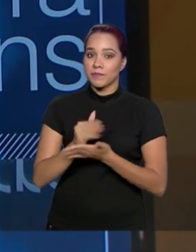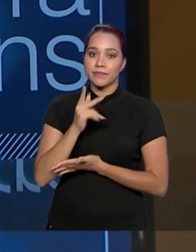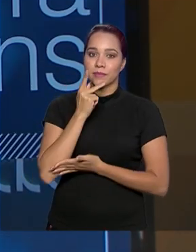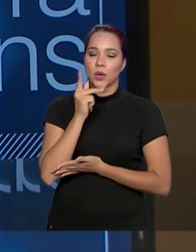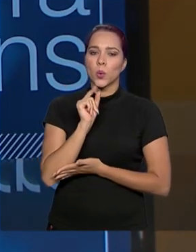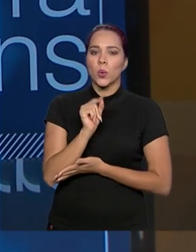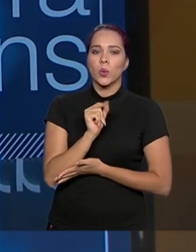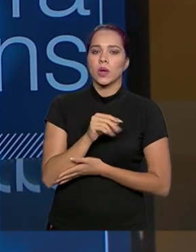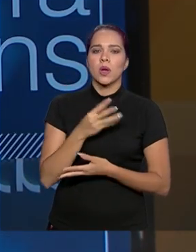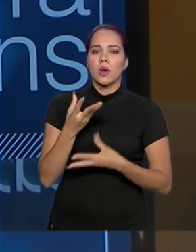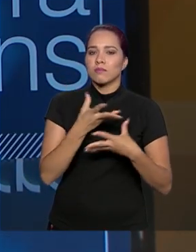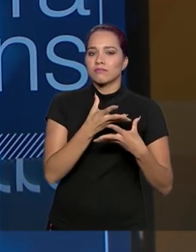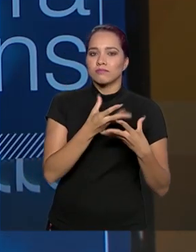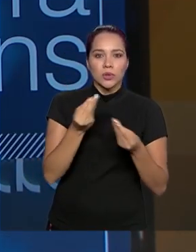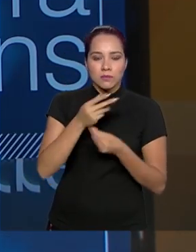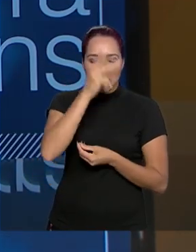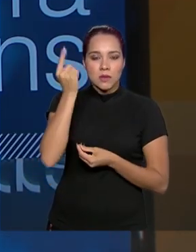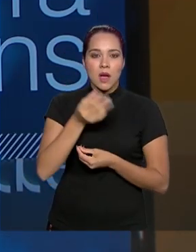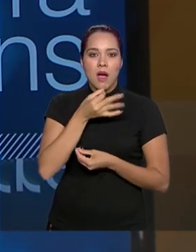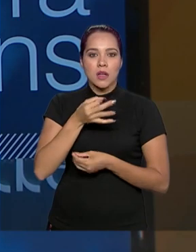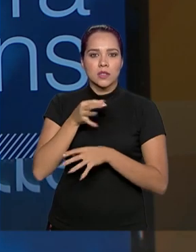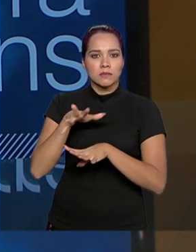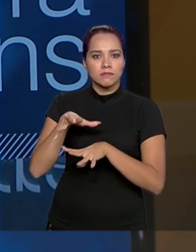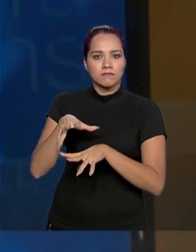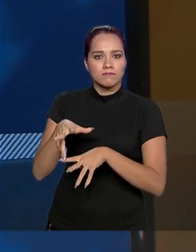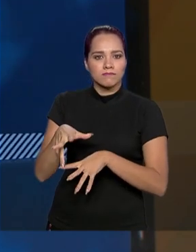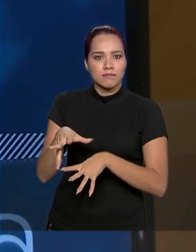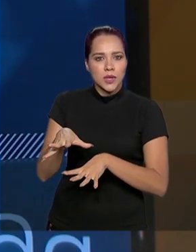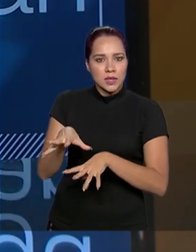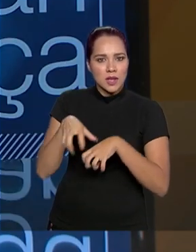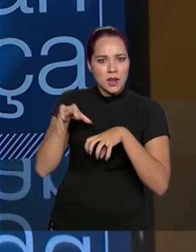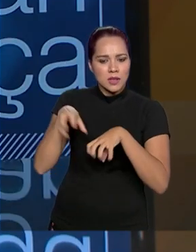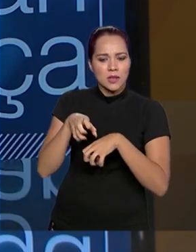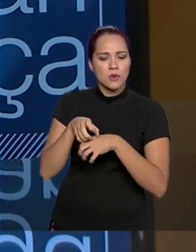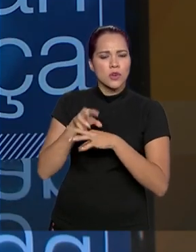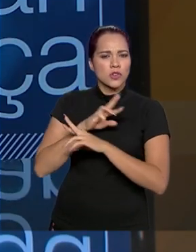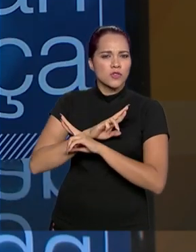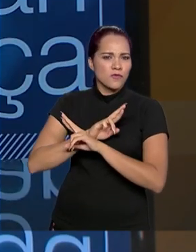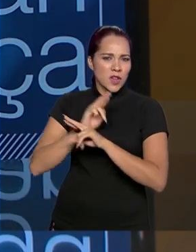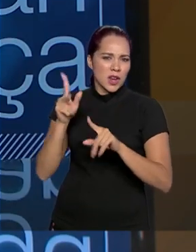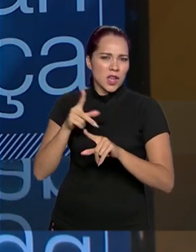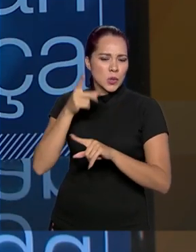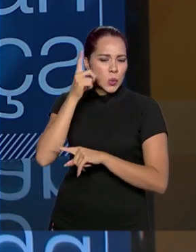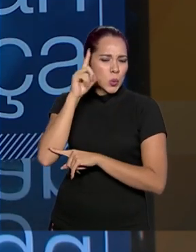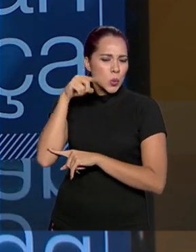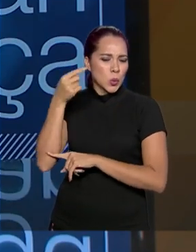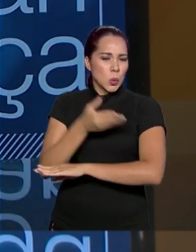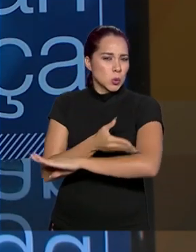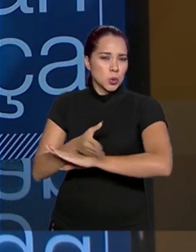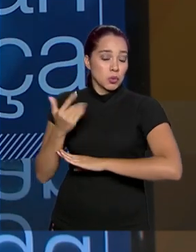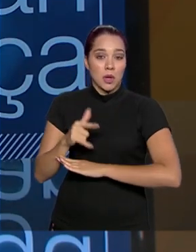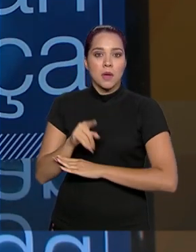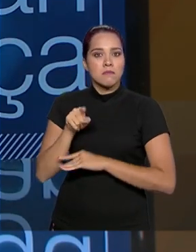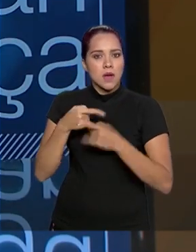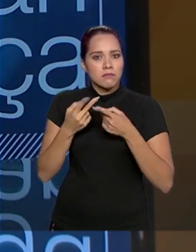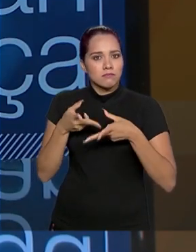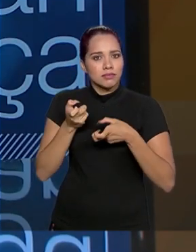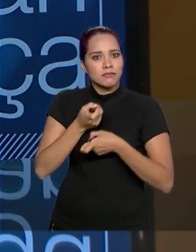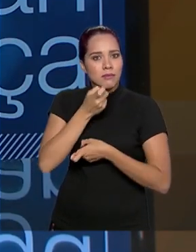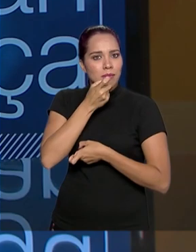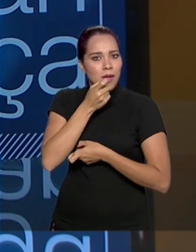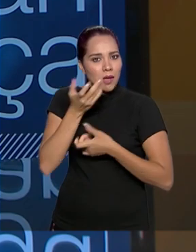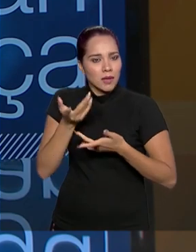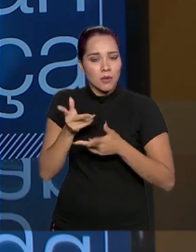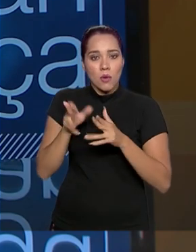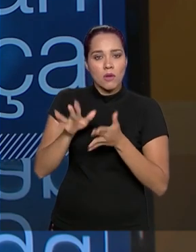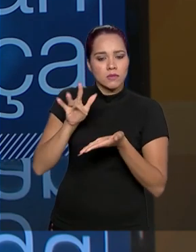de... Muita gente acha a mineração um assunto bem distante do nosso dia a dia, mas a gente pode ver que está perto da gente, como num